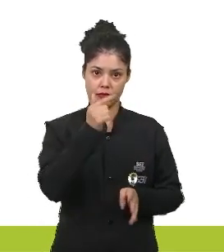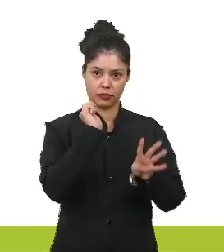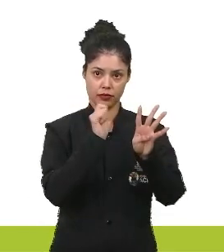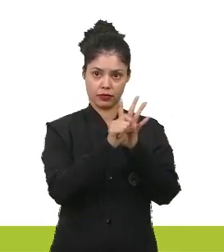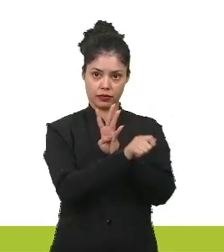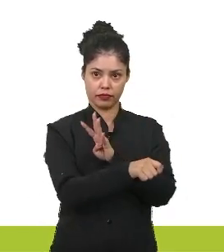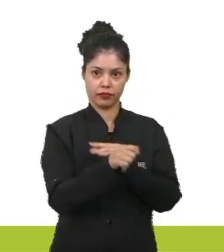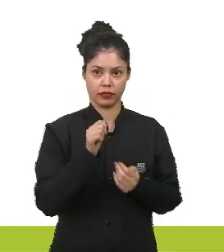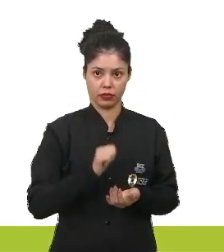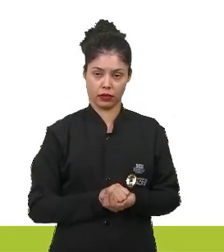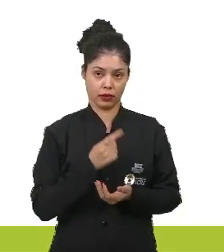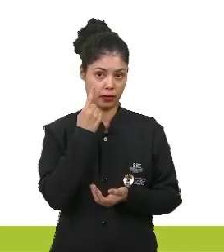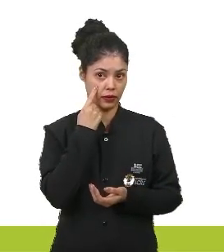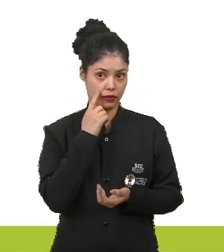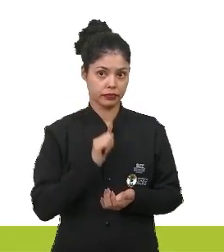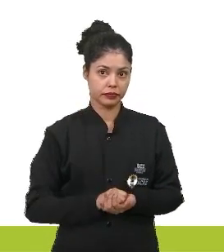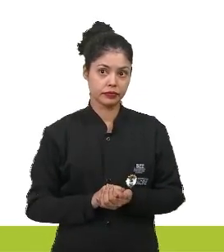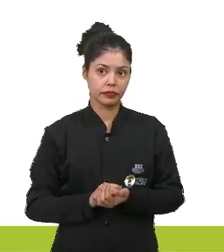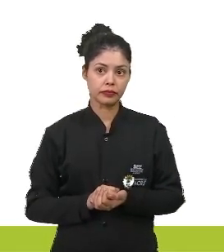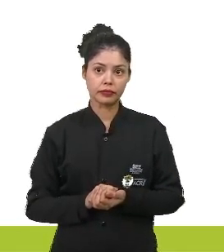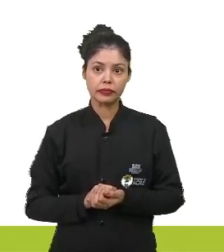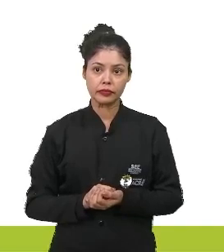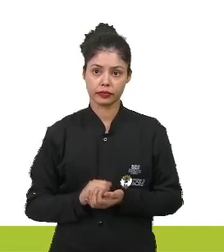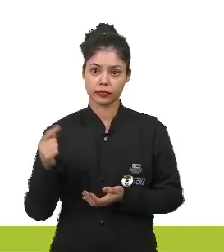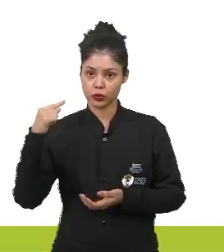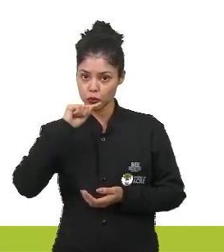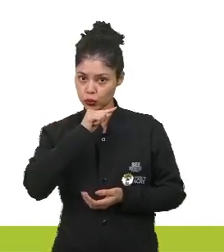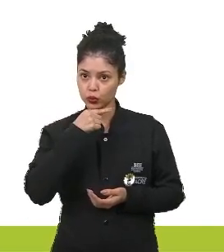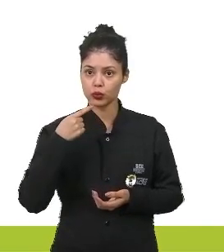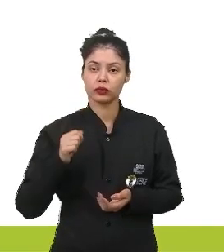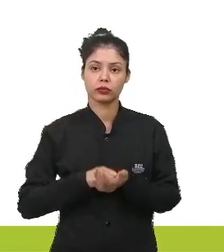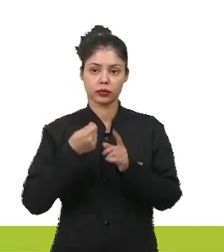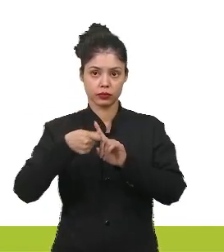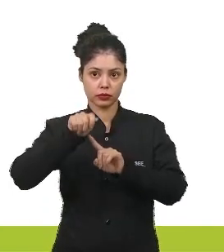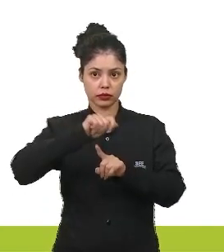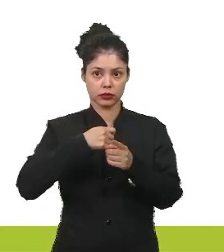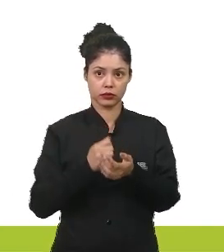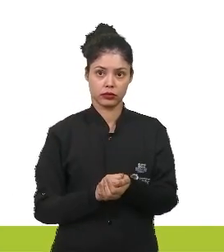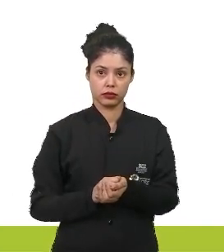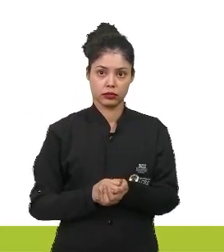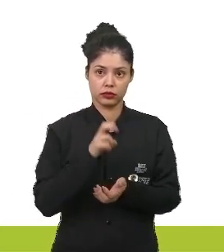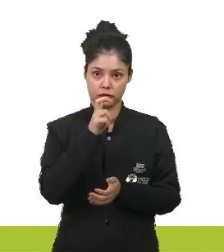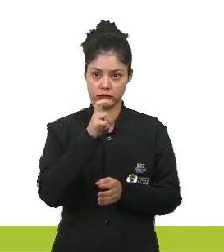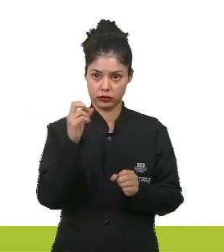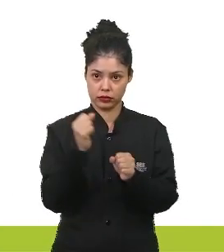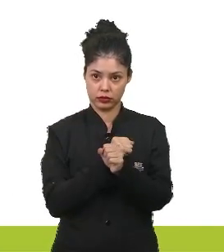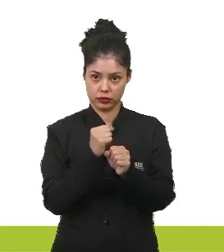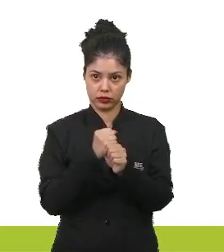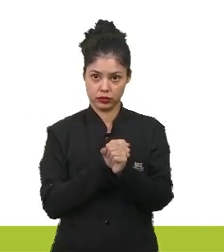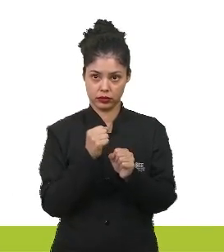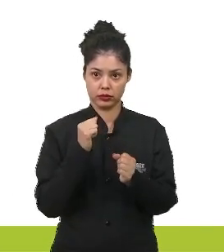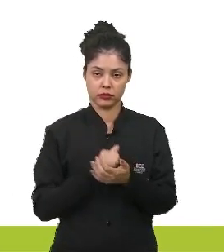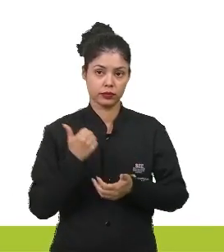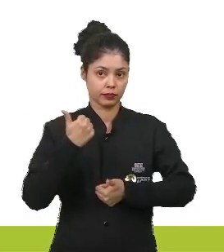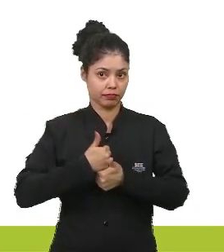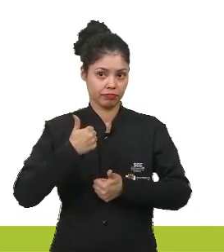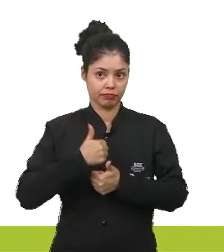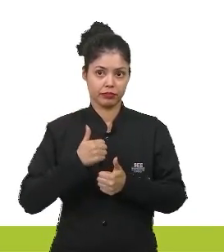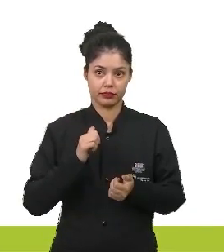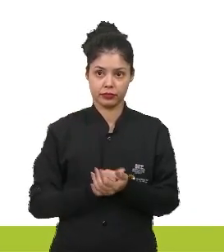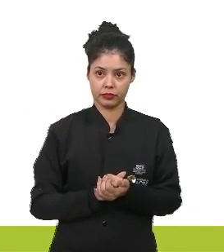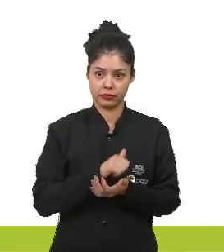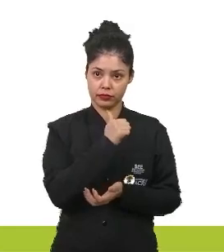doze meses, aí reparem que tem mamão, tem banana. Bom, aí parece uma plantação. Então, isso aí é uma sucessão ecológica